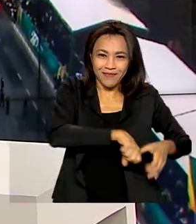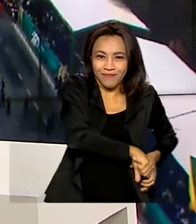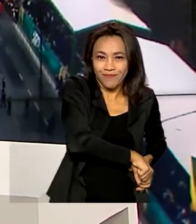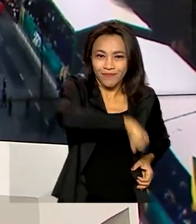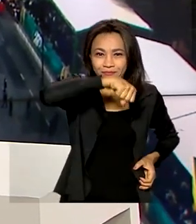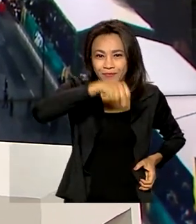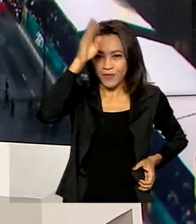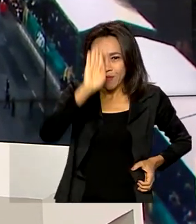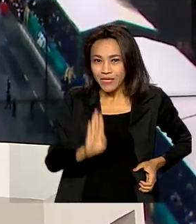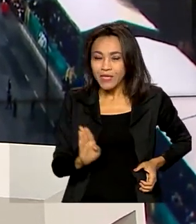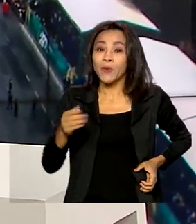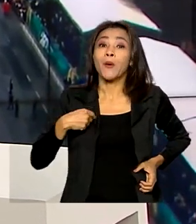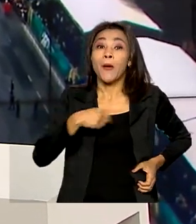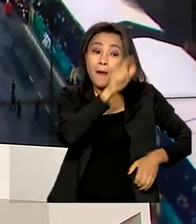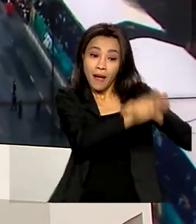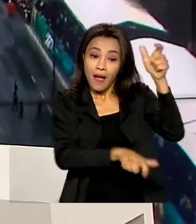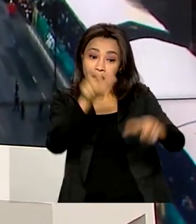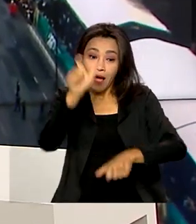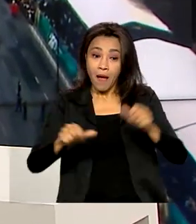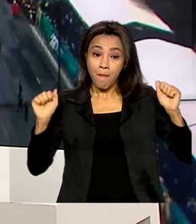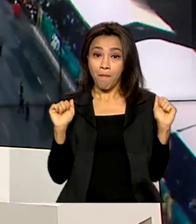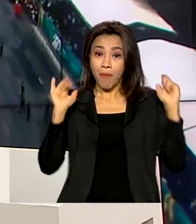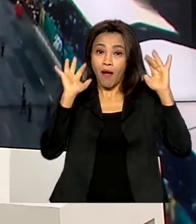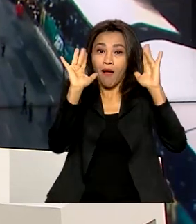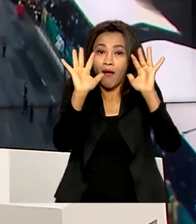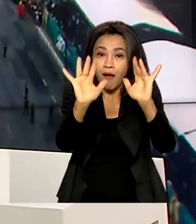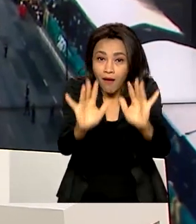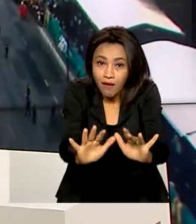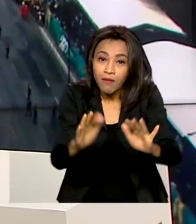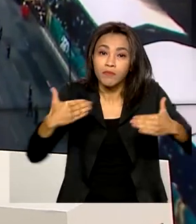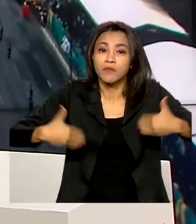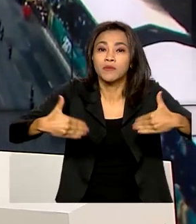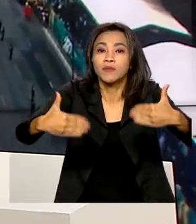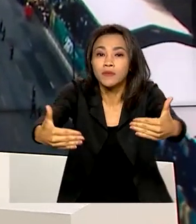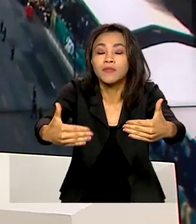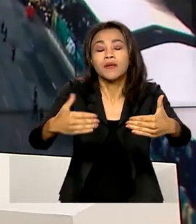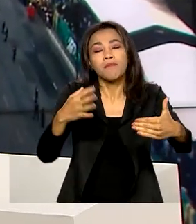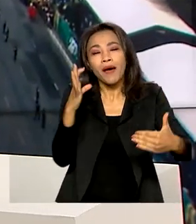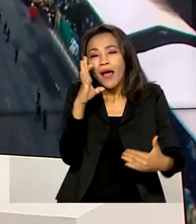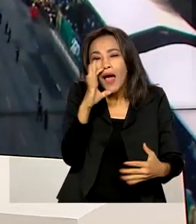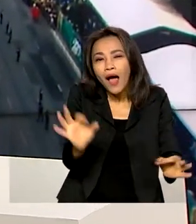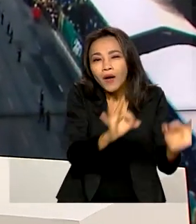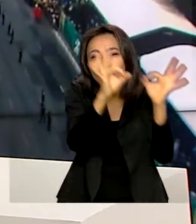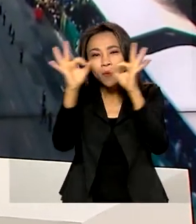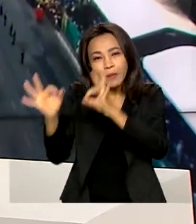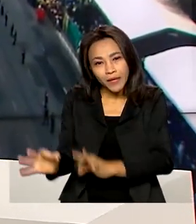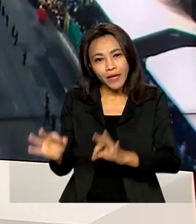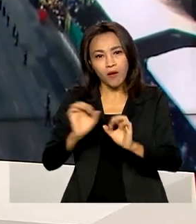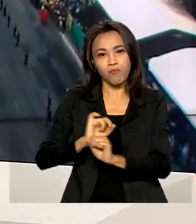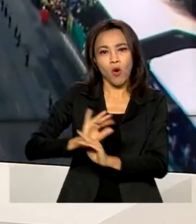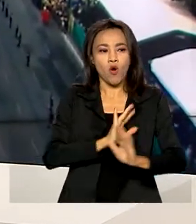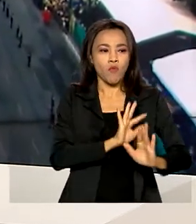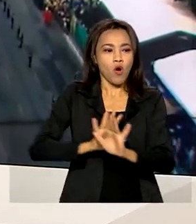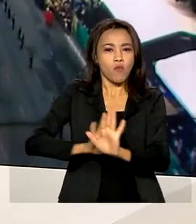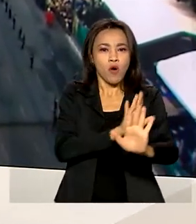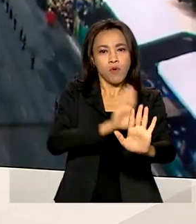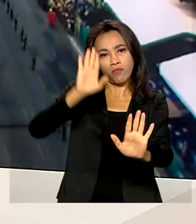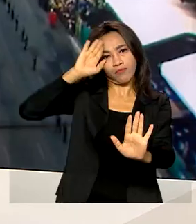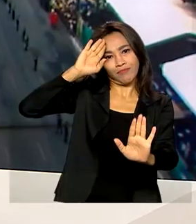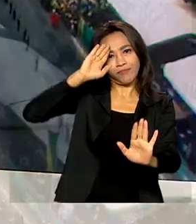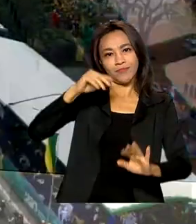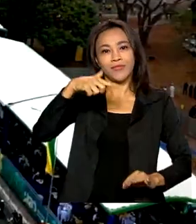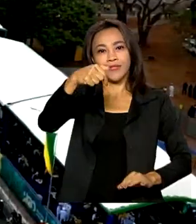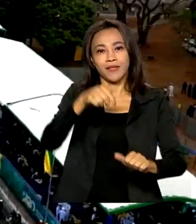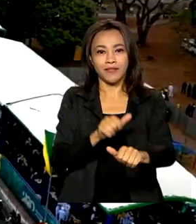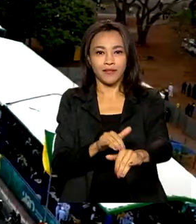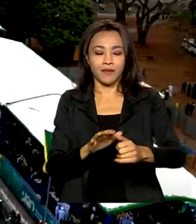várias partes do país foram à Esplanada dos Ministérios em Brasília para acompanhar de perto o desfile cívico-militar de 7 de setembro.